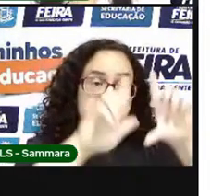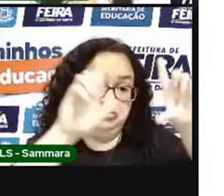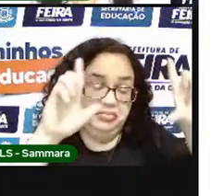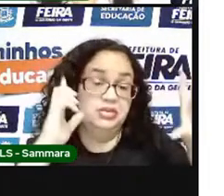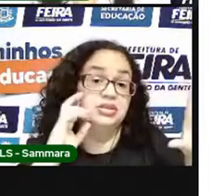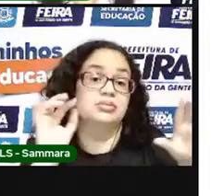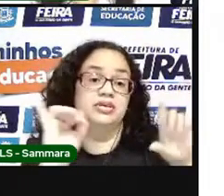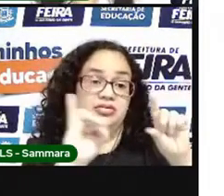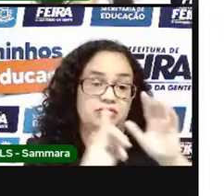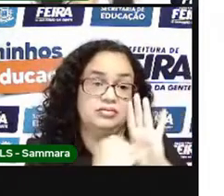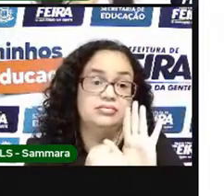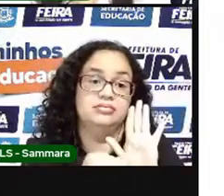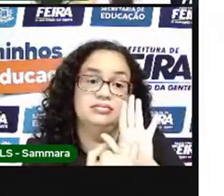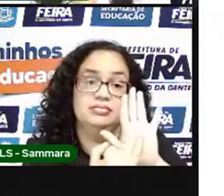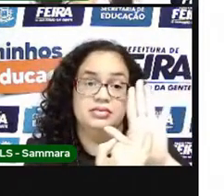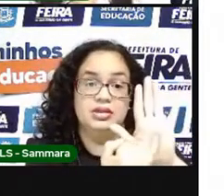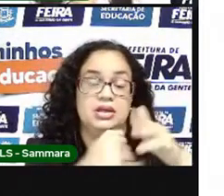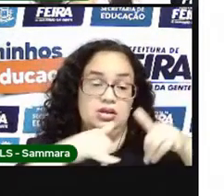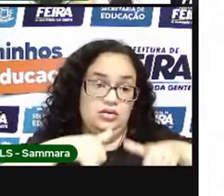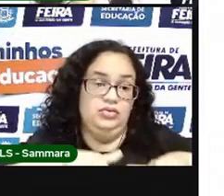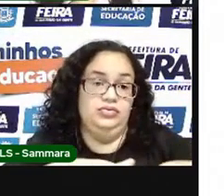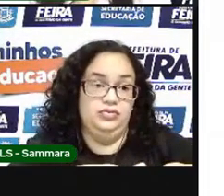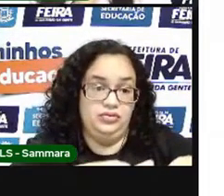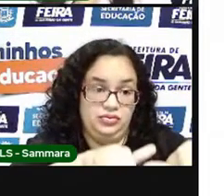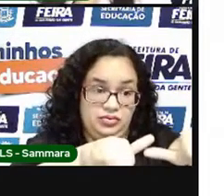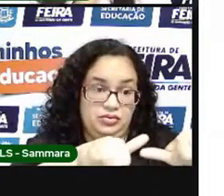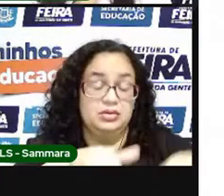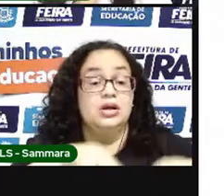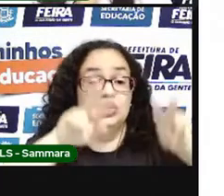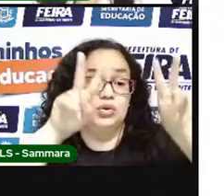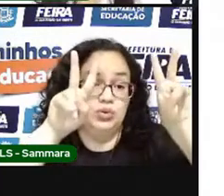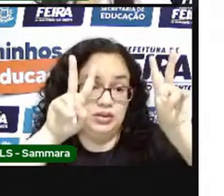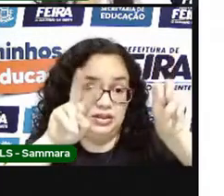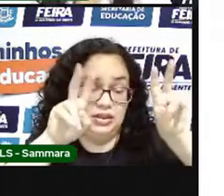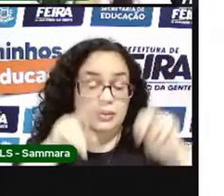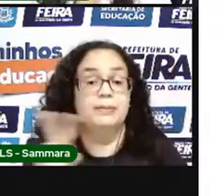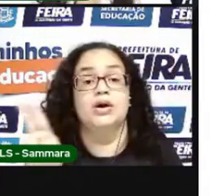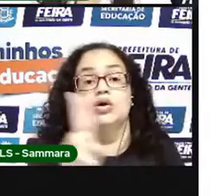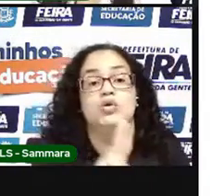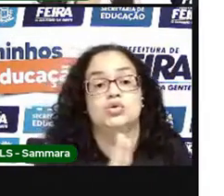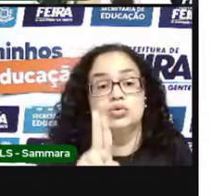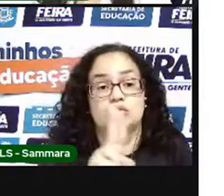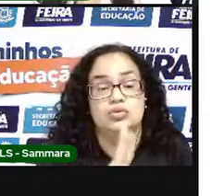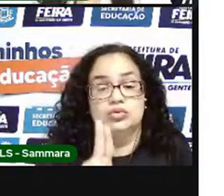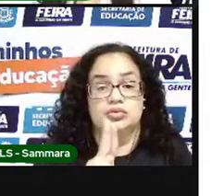identificar que é uma feira, né? Então, o tema que ela utilizou foi a feira.